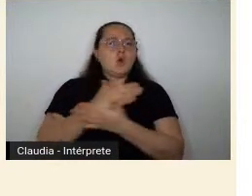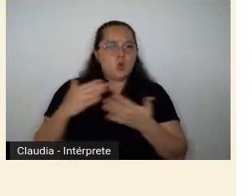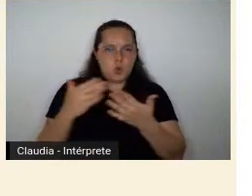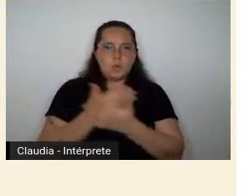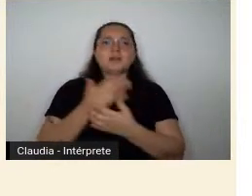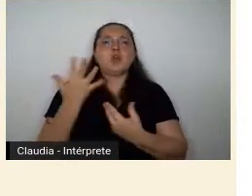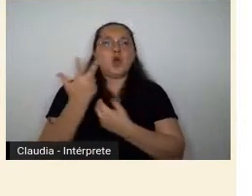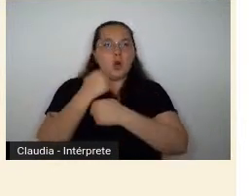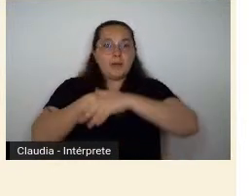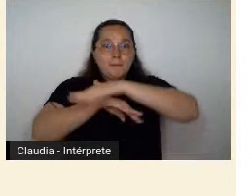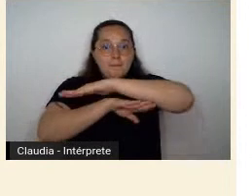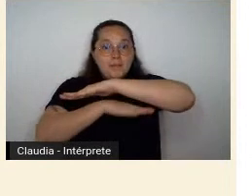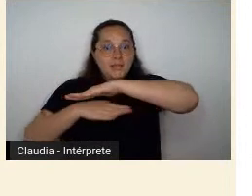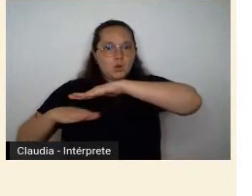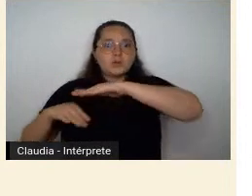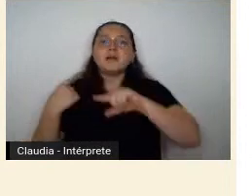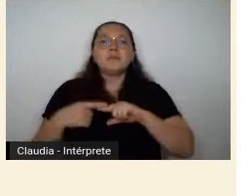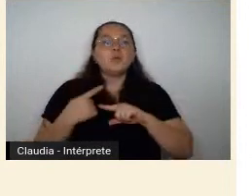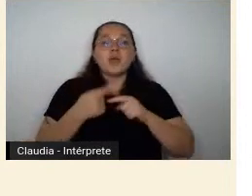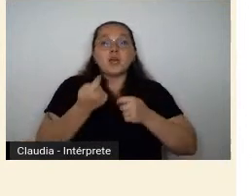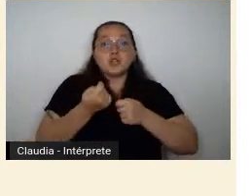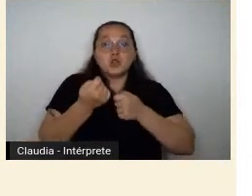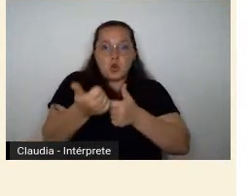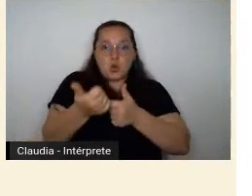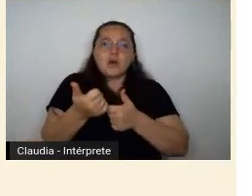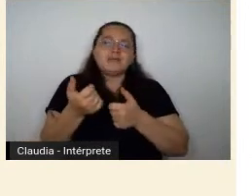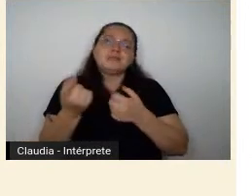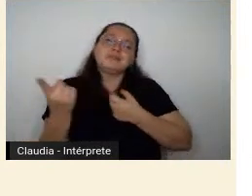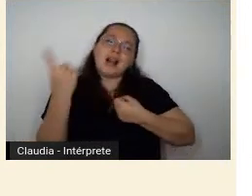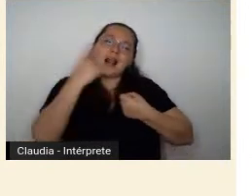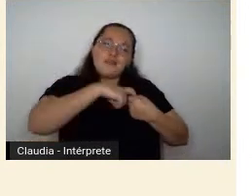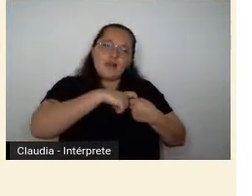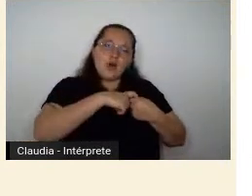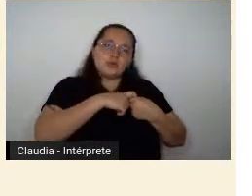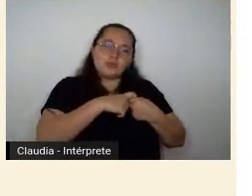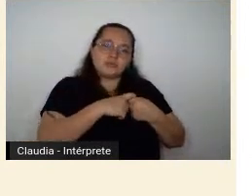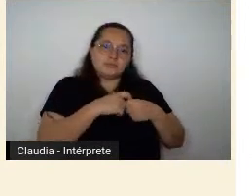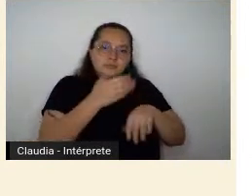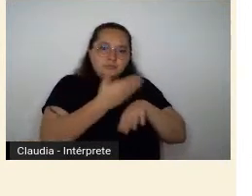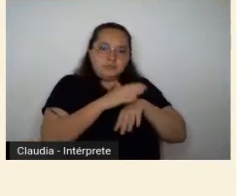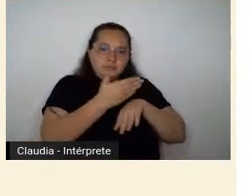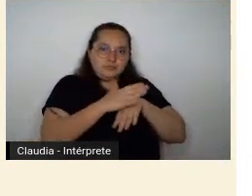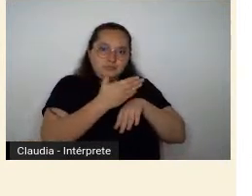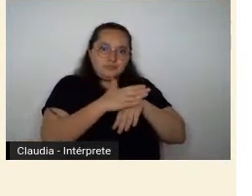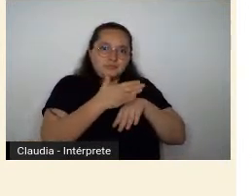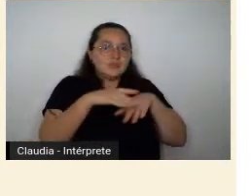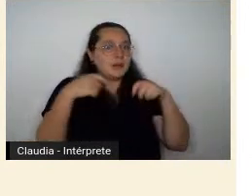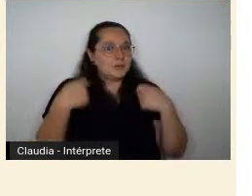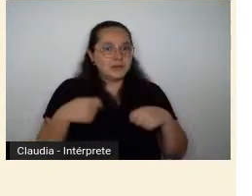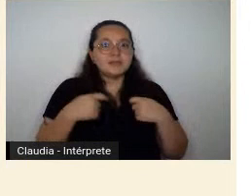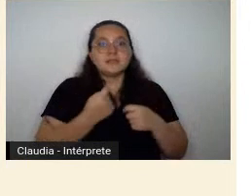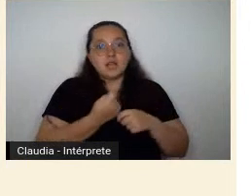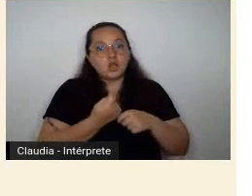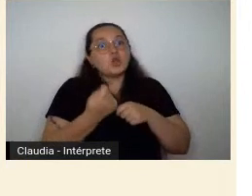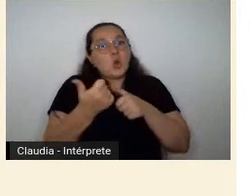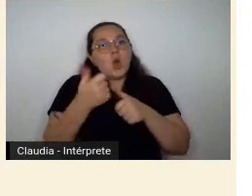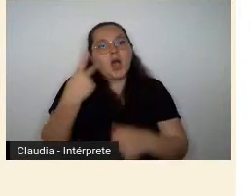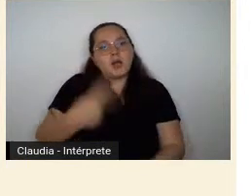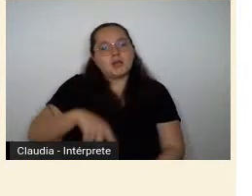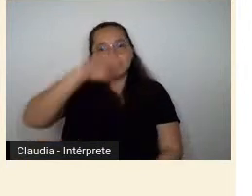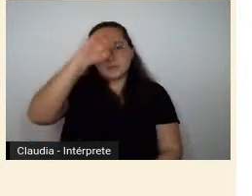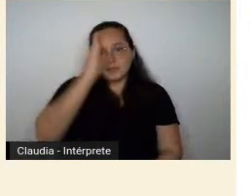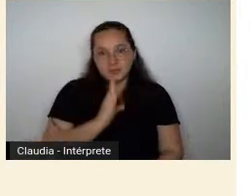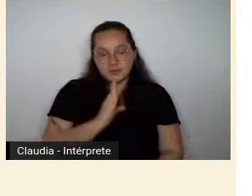no final dos anos 20, quando ela volta como bolsista, né, do estágio na Europa, ela é obrigada a fazer uma série de doações, agora a